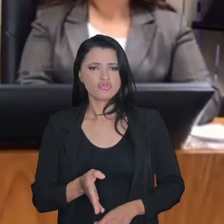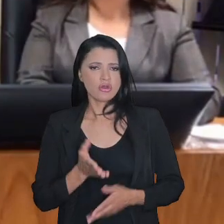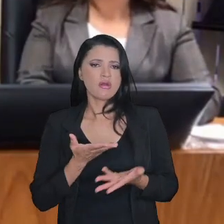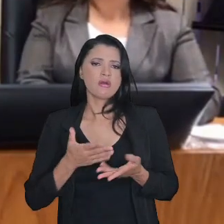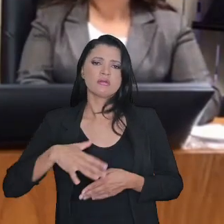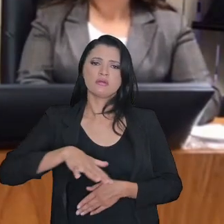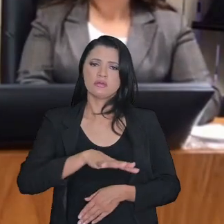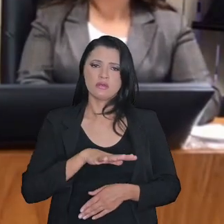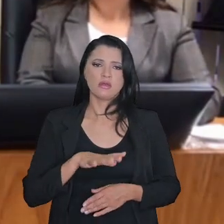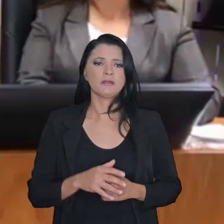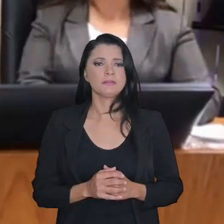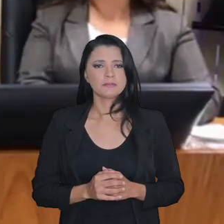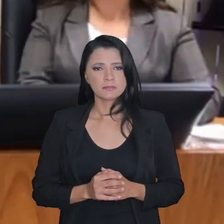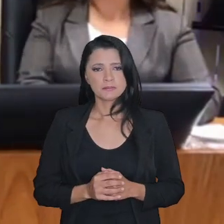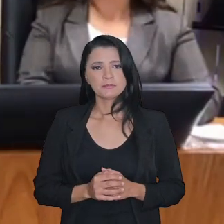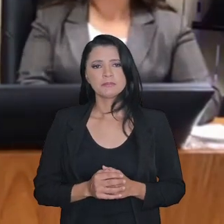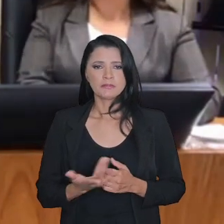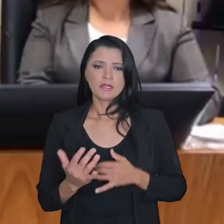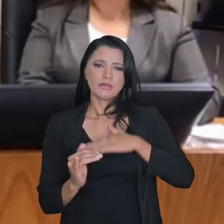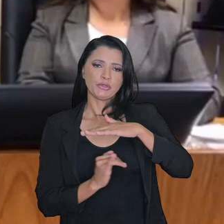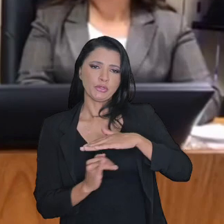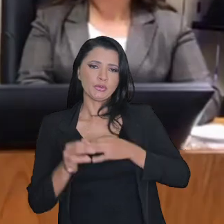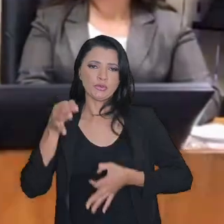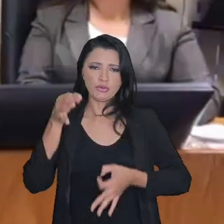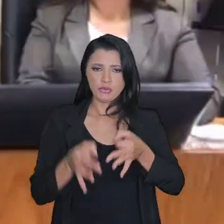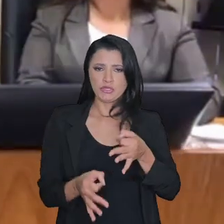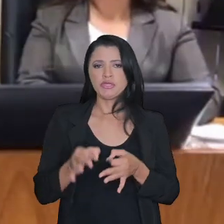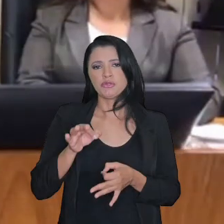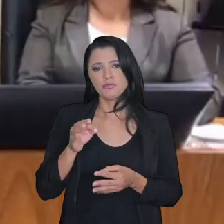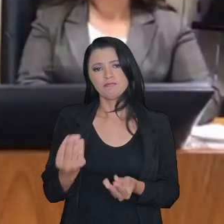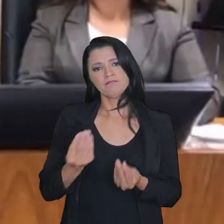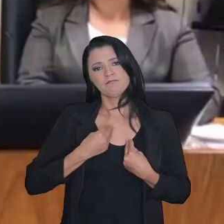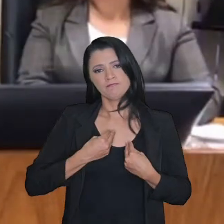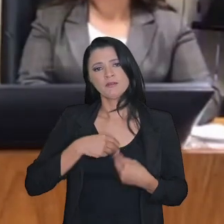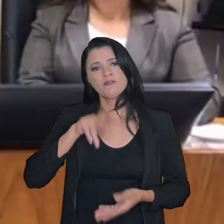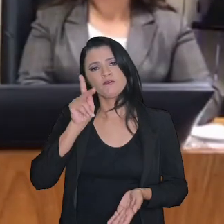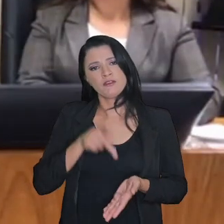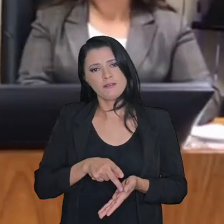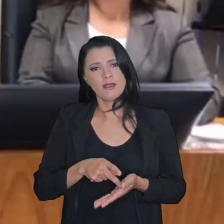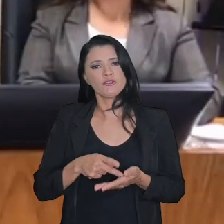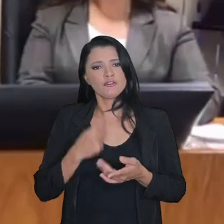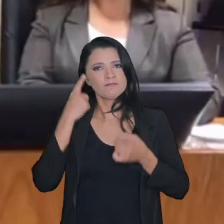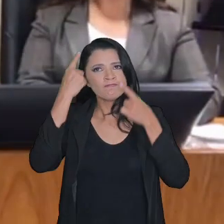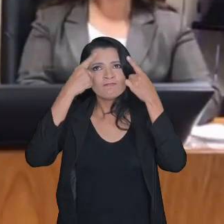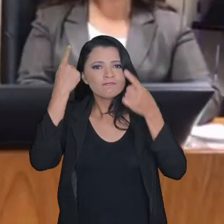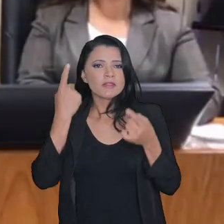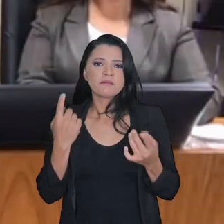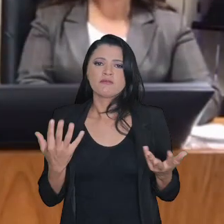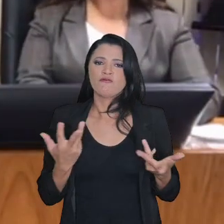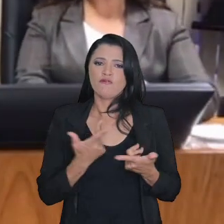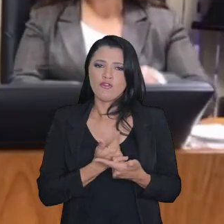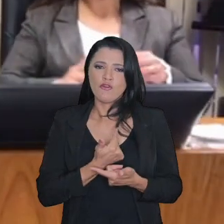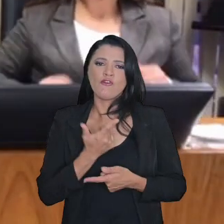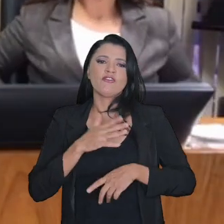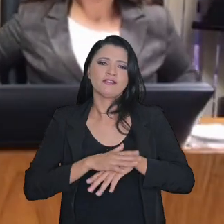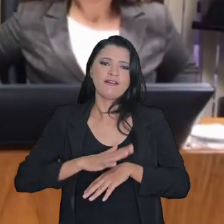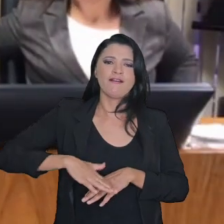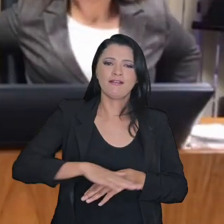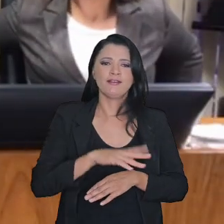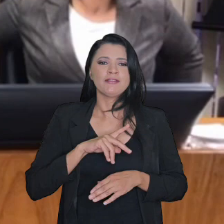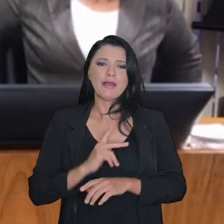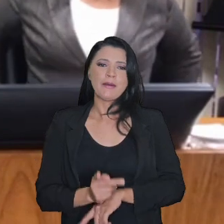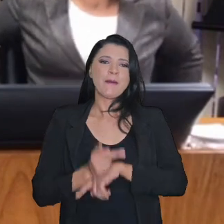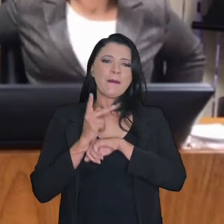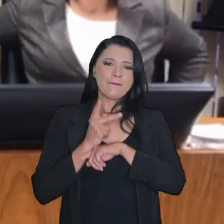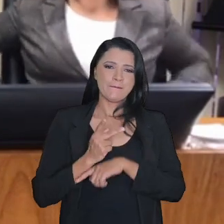nesse instituto jurídico que realmente tem trazido ganhos fantásticos, principalmente no nome da procuradoria, que está um pouco mais adiantada nesse